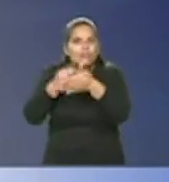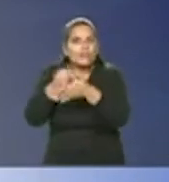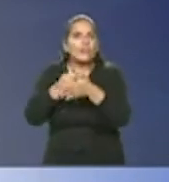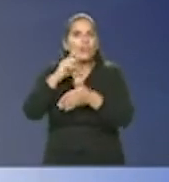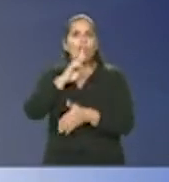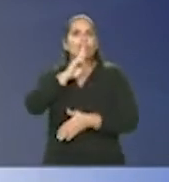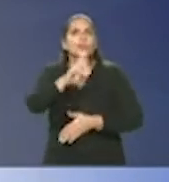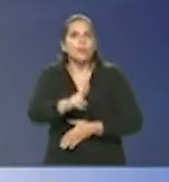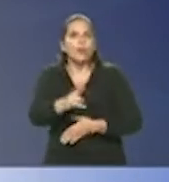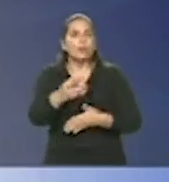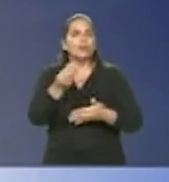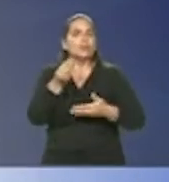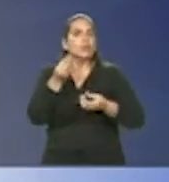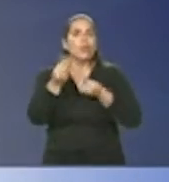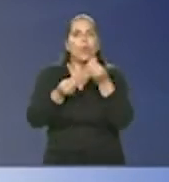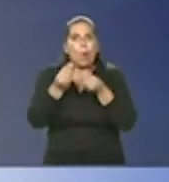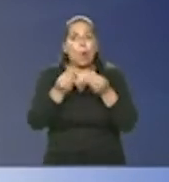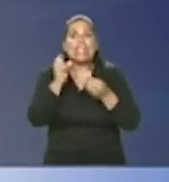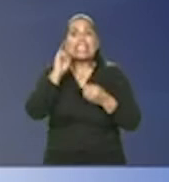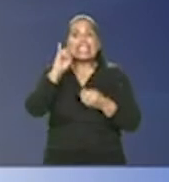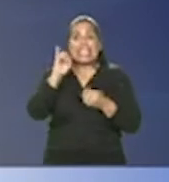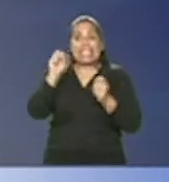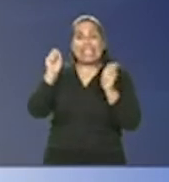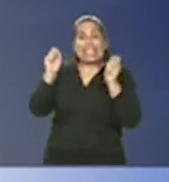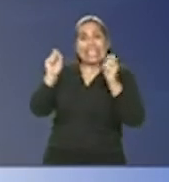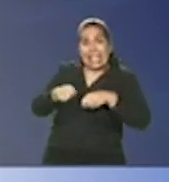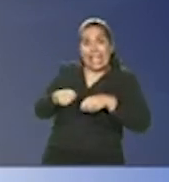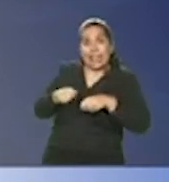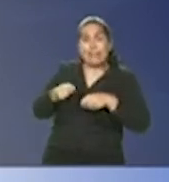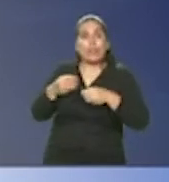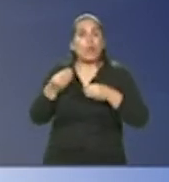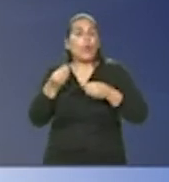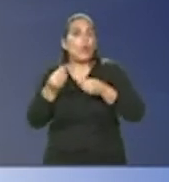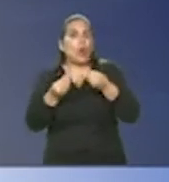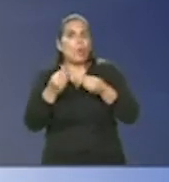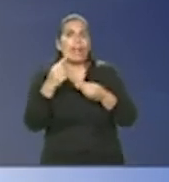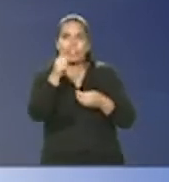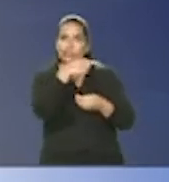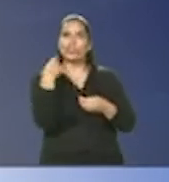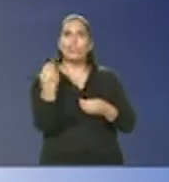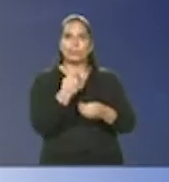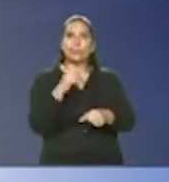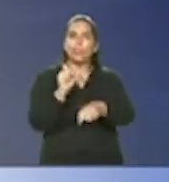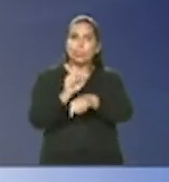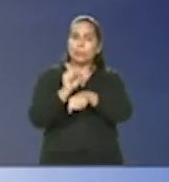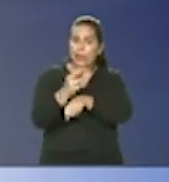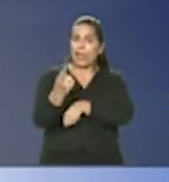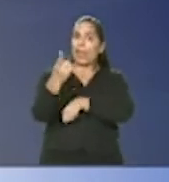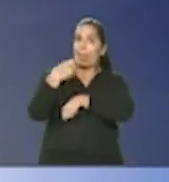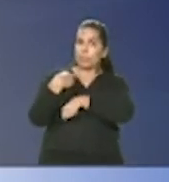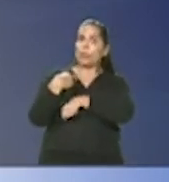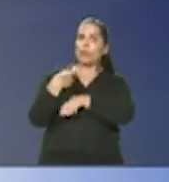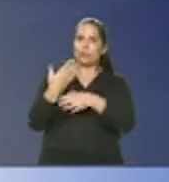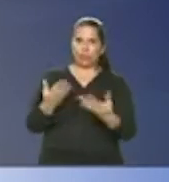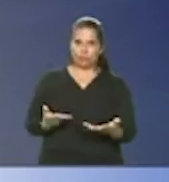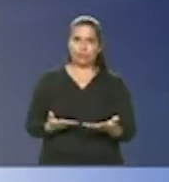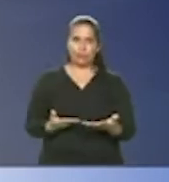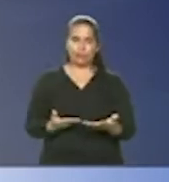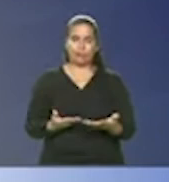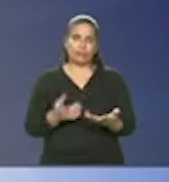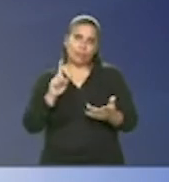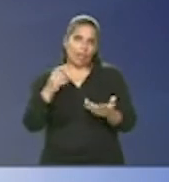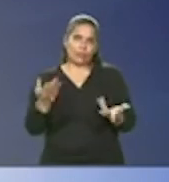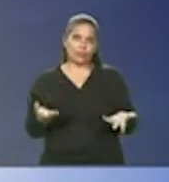para entender quando e se houve a inflexão que todos nós aguardamos tão impacientemente é